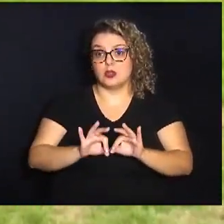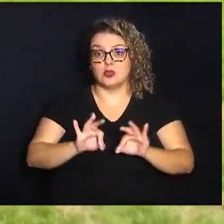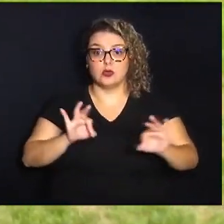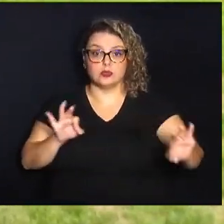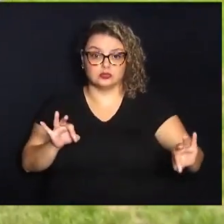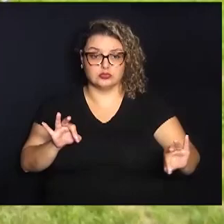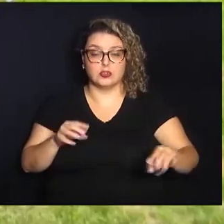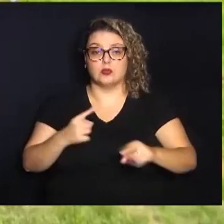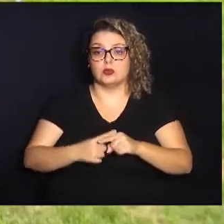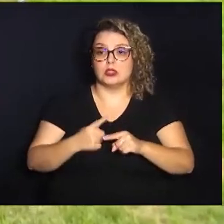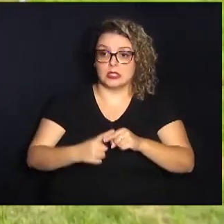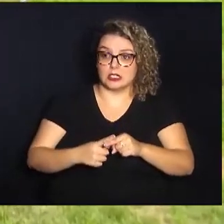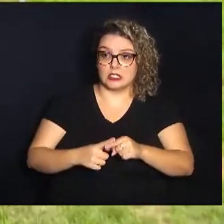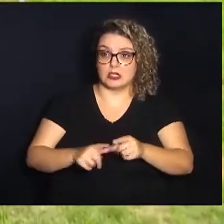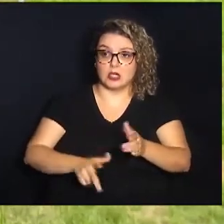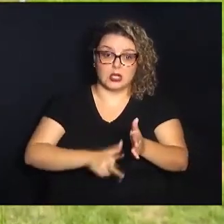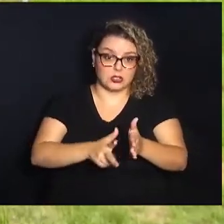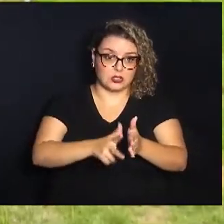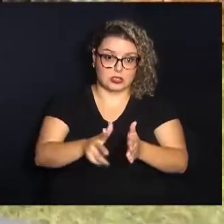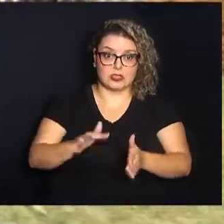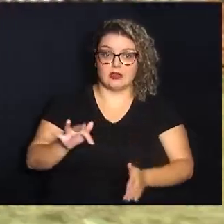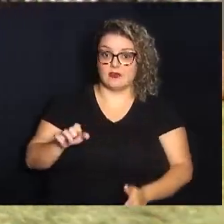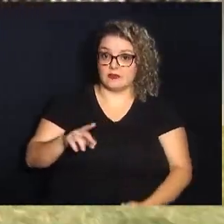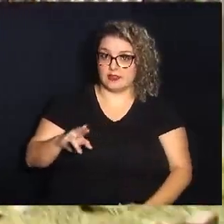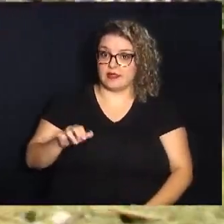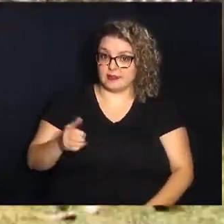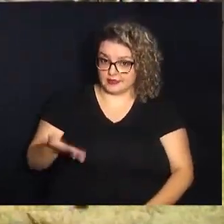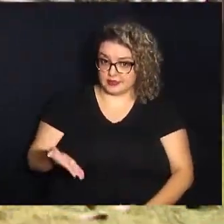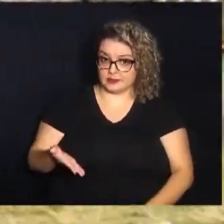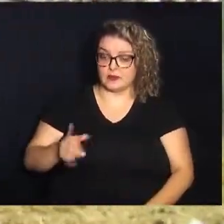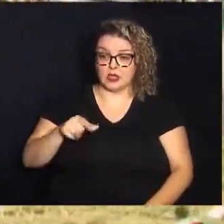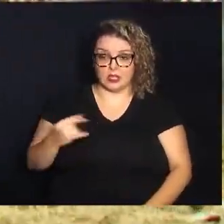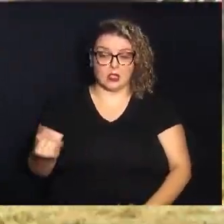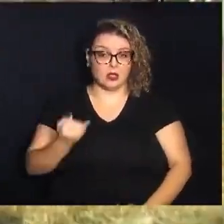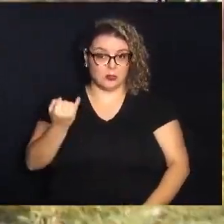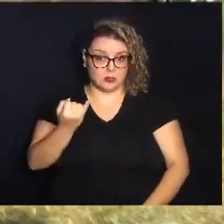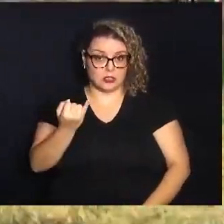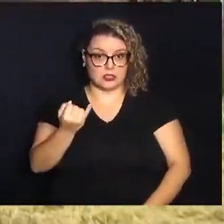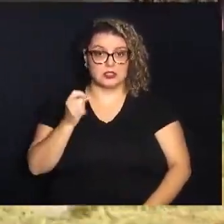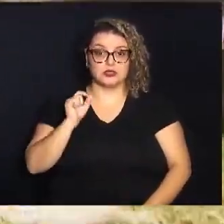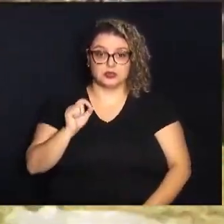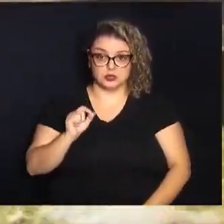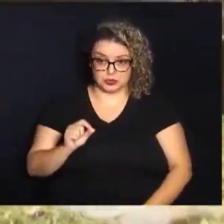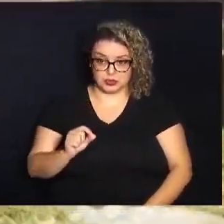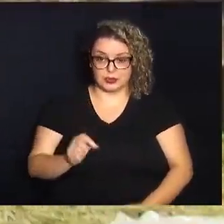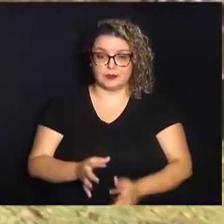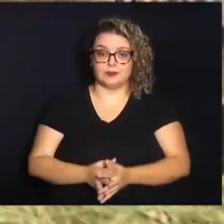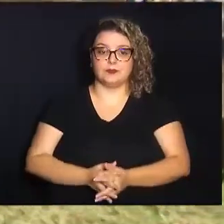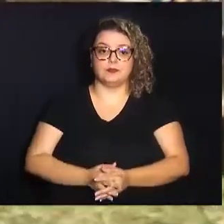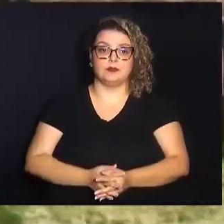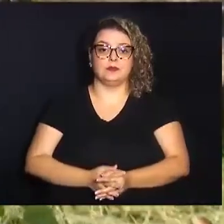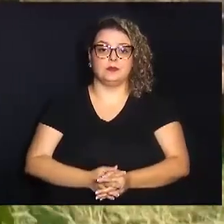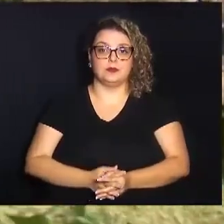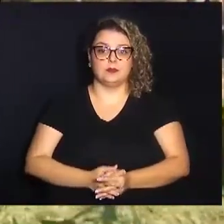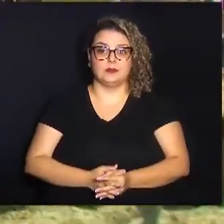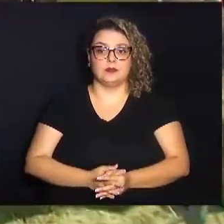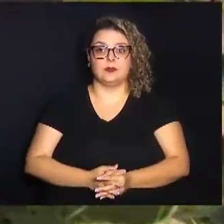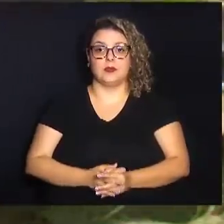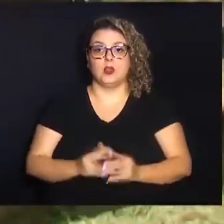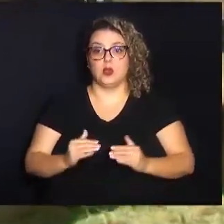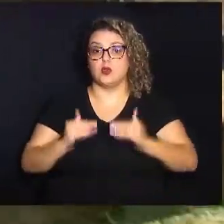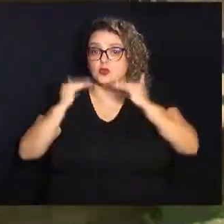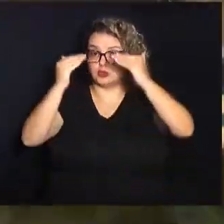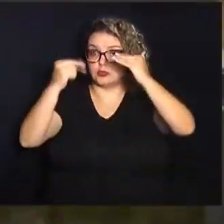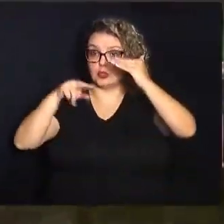conta da passagem da linha férrea aqui. É importante que seja a passagem ou superior ou